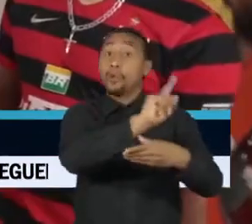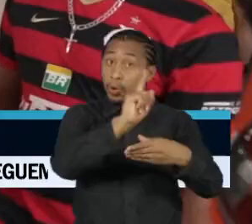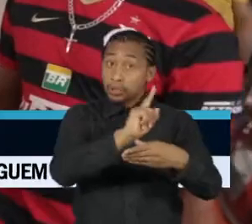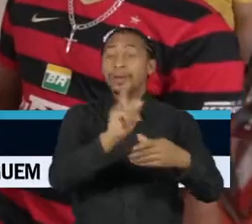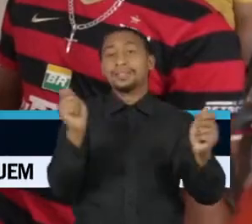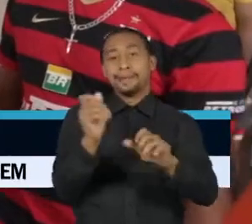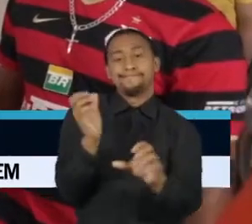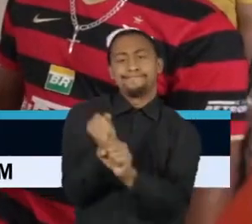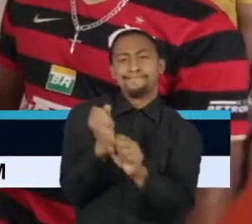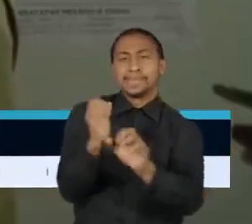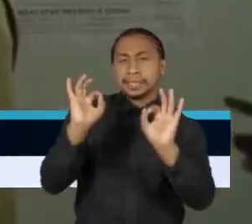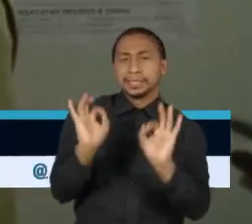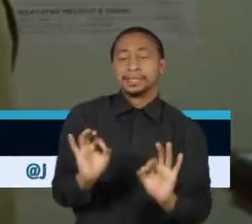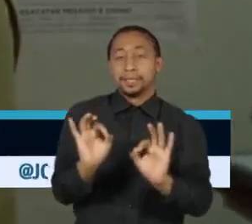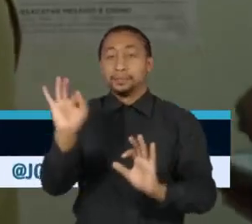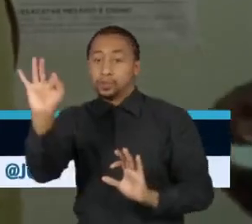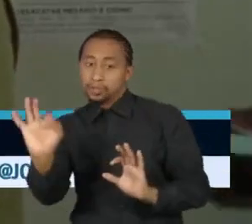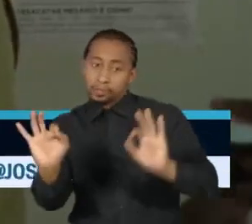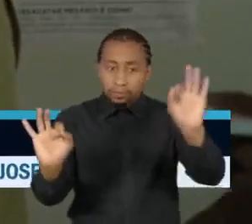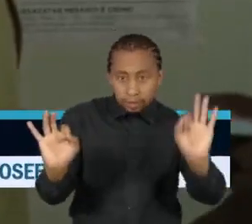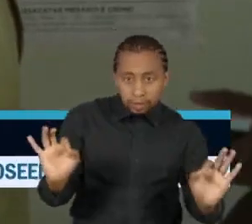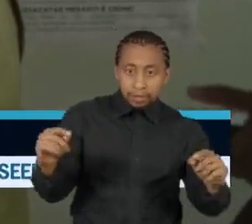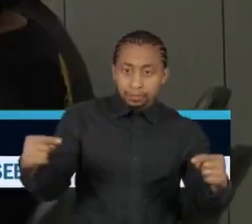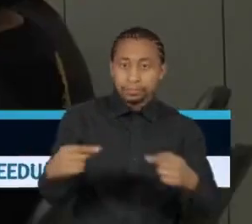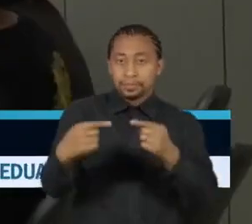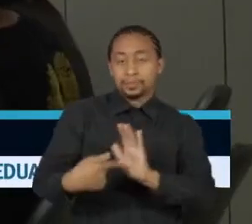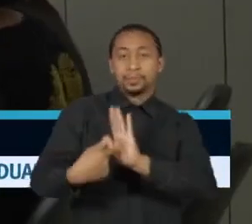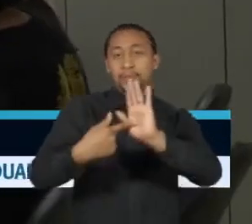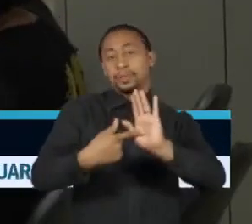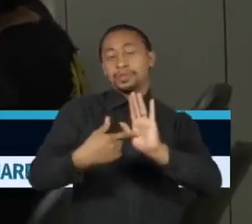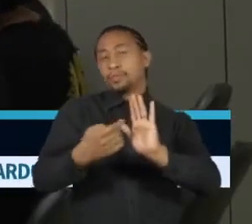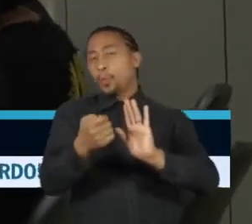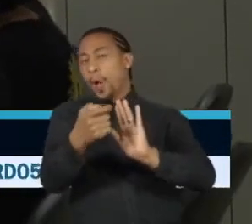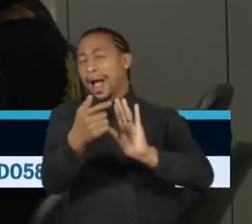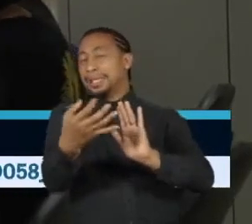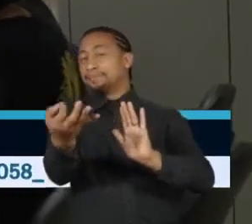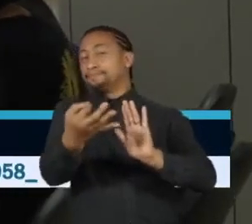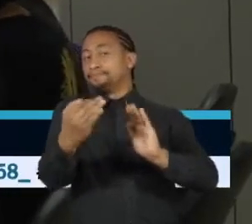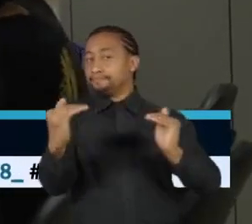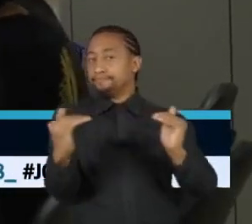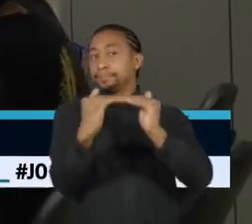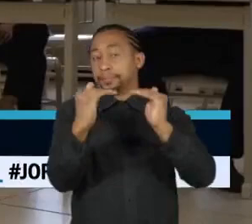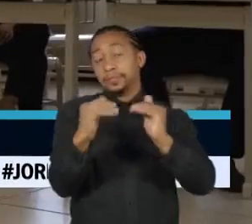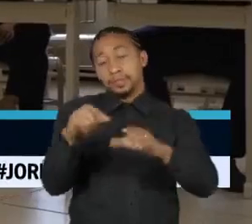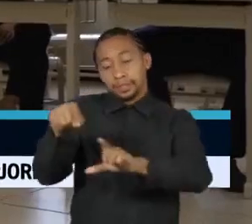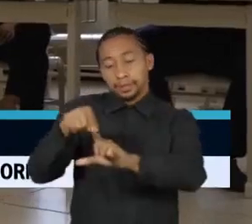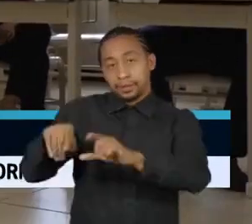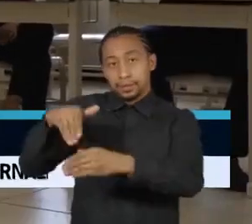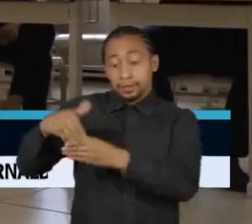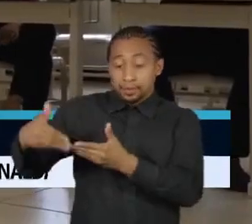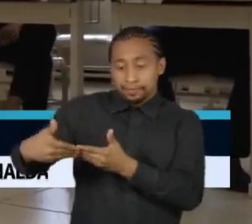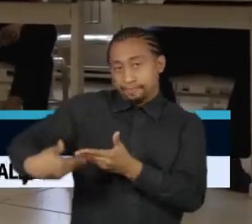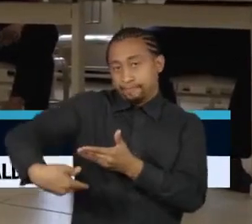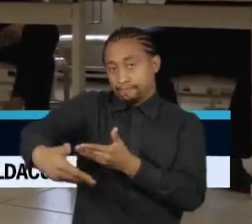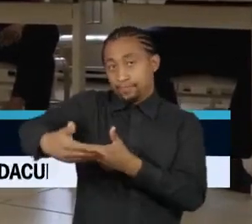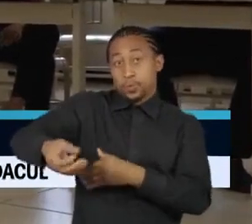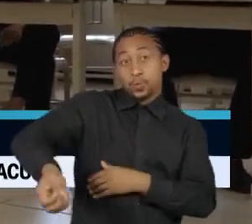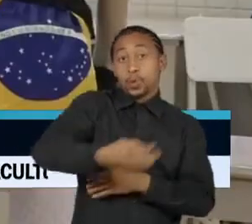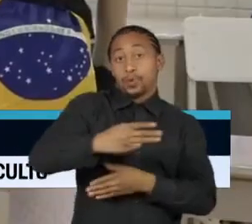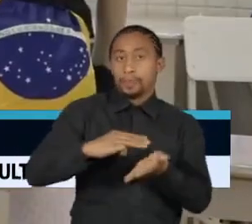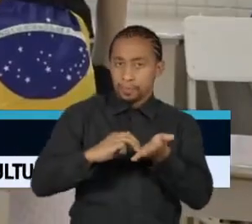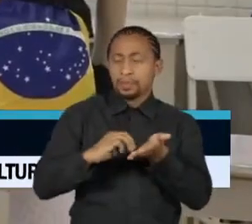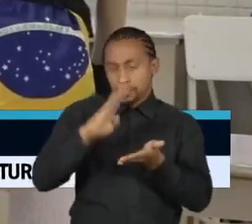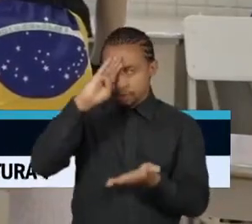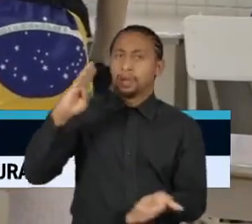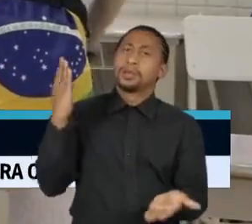foram criados, e por outro, faz com que a gente tenha estimativas mais próximas do que a gente vai ver nas urnas. Daqui para frente, eu acredito que as